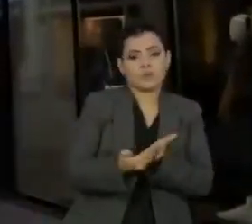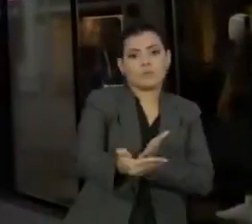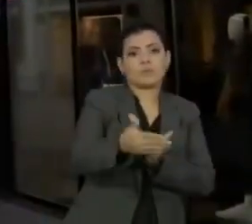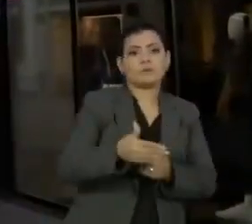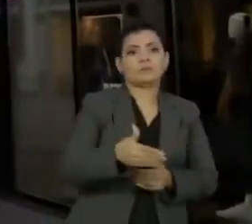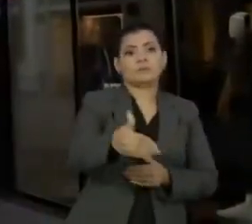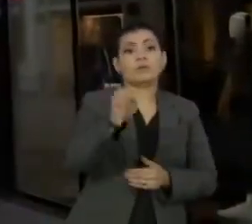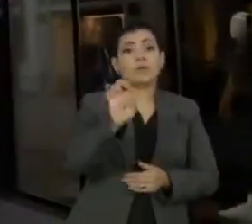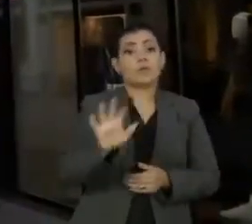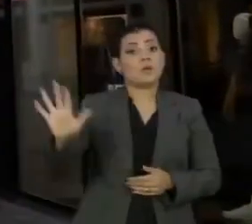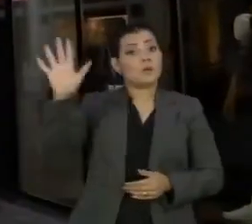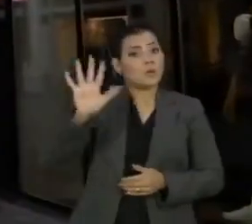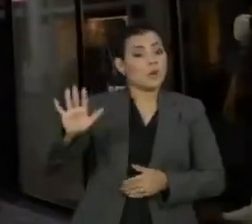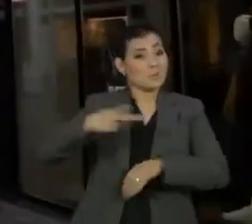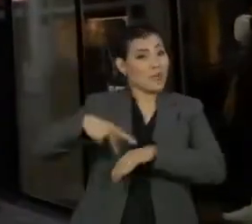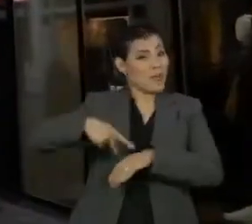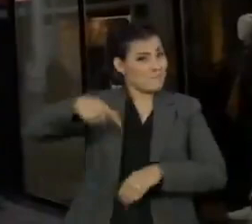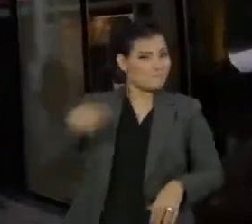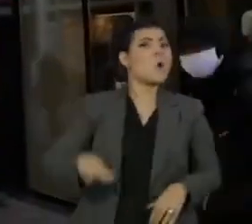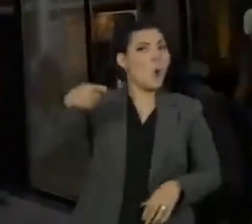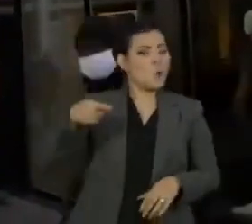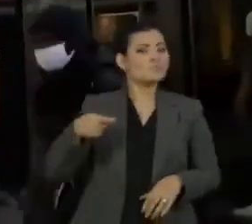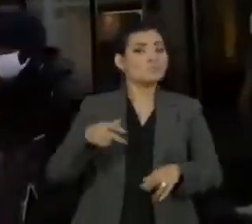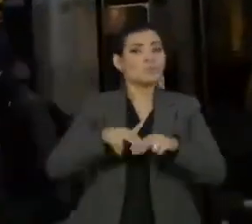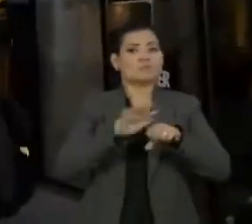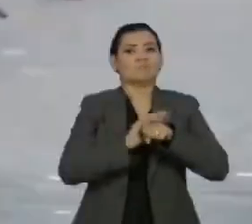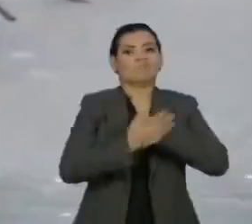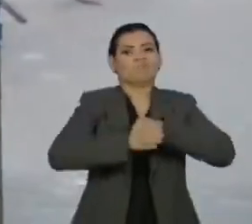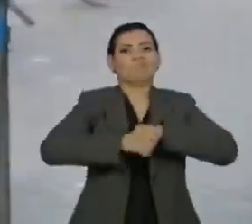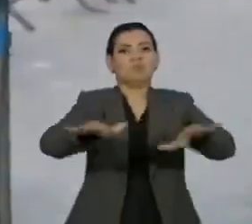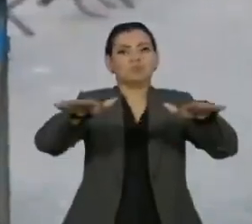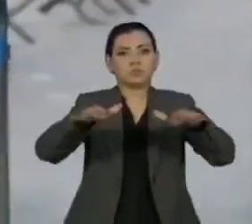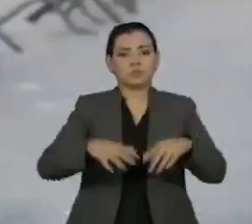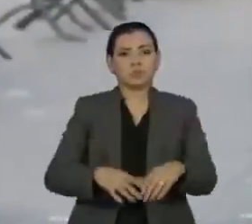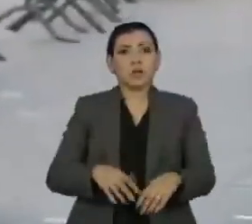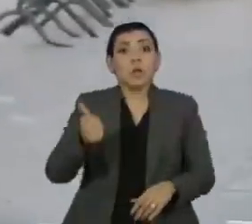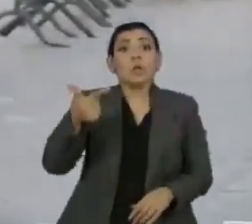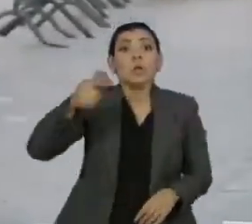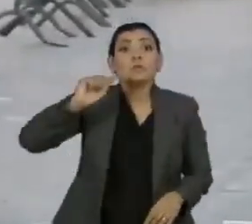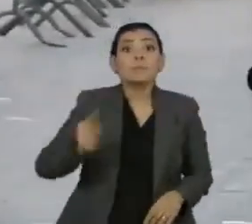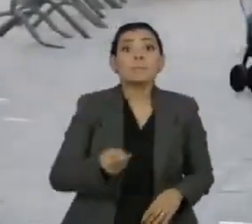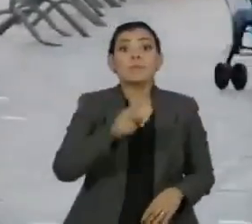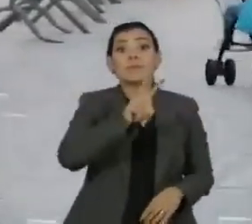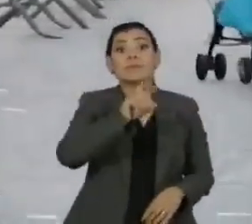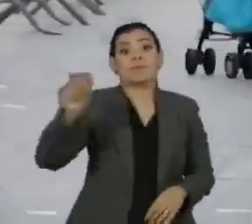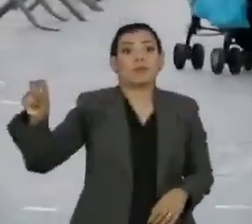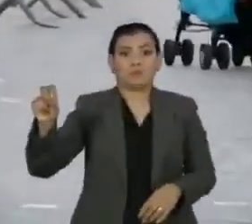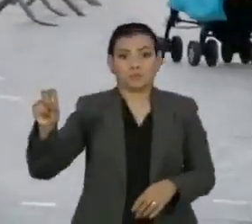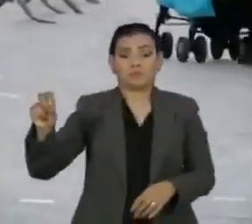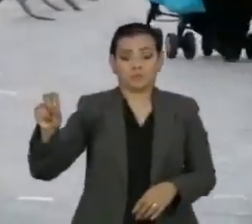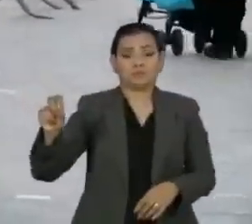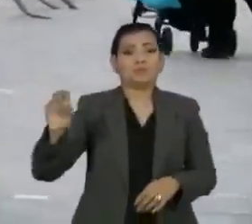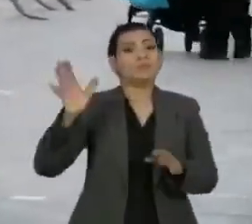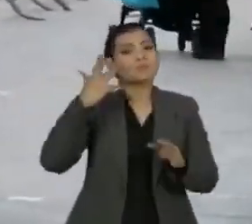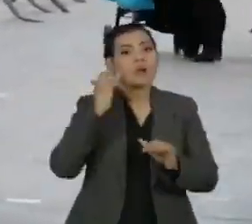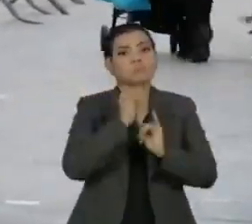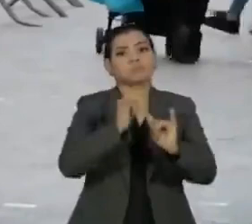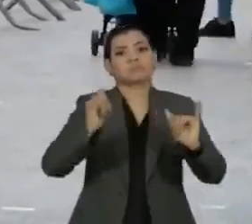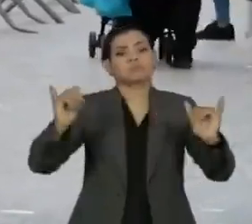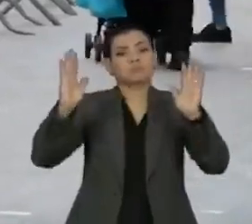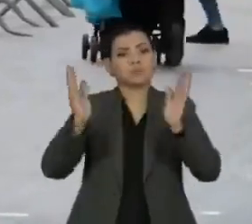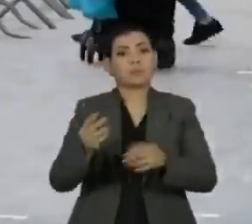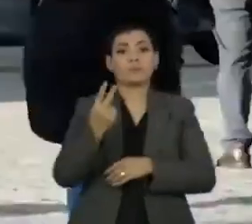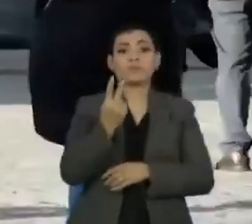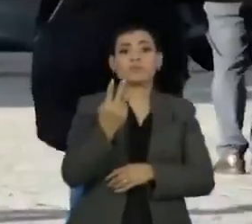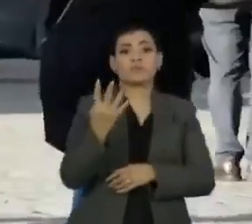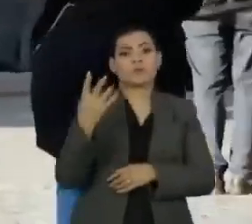em um dos países europeus mais duramente atingidos pela pandemia. Quase 12.500 novos casos são relatados em média a